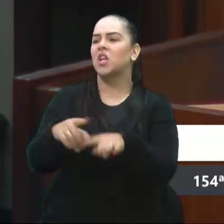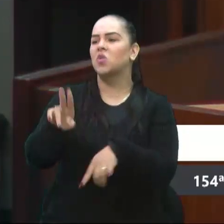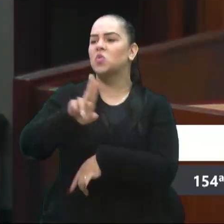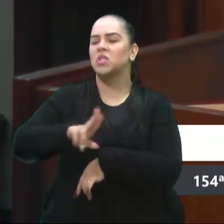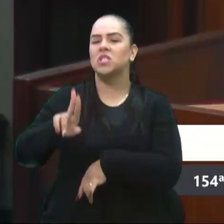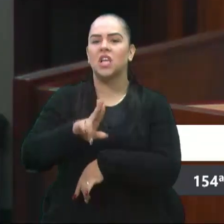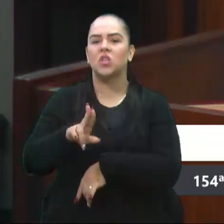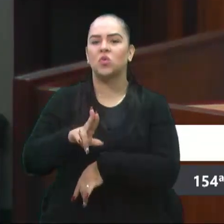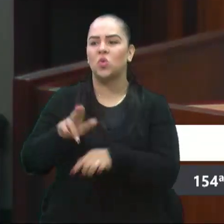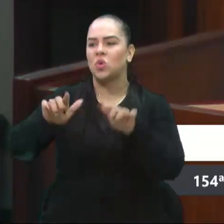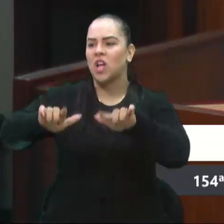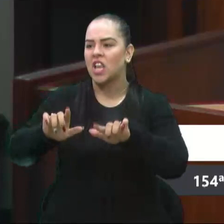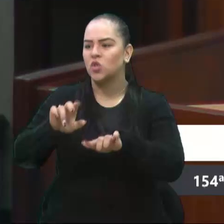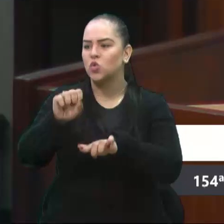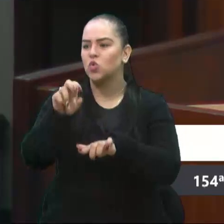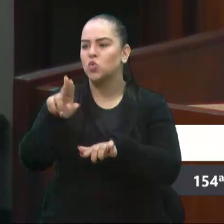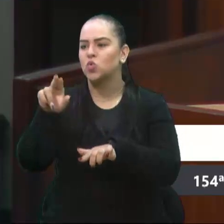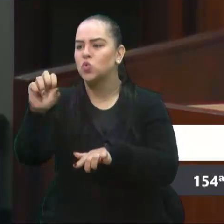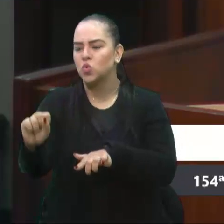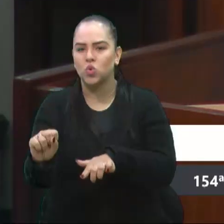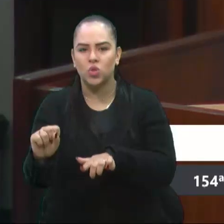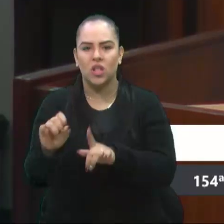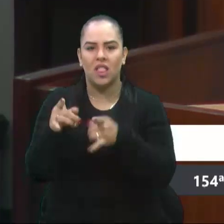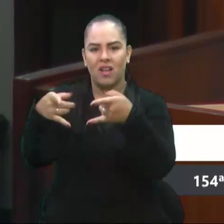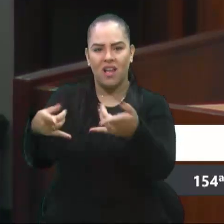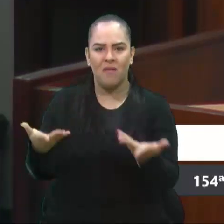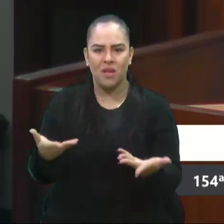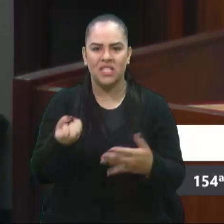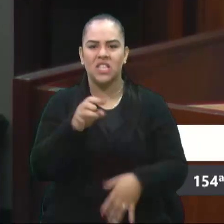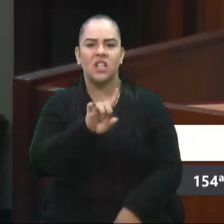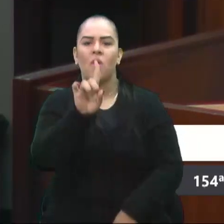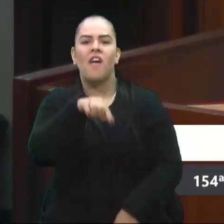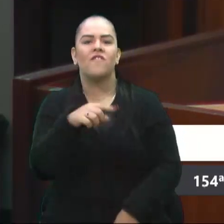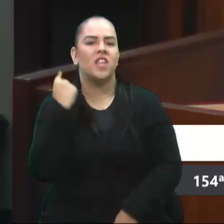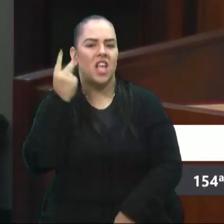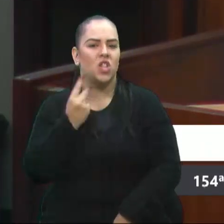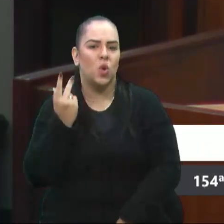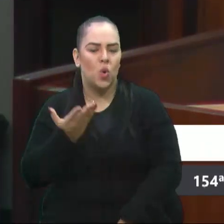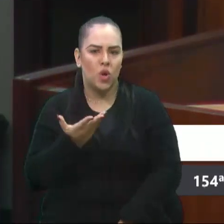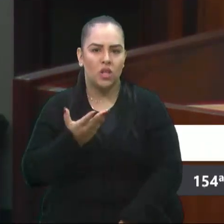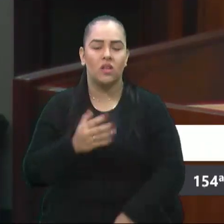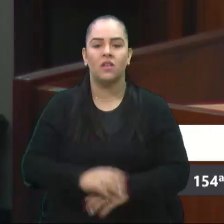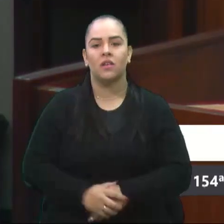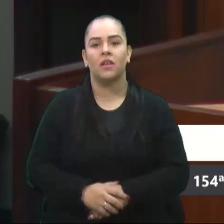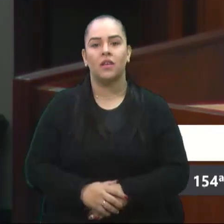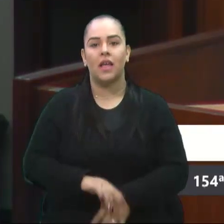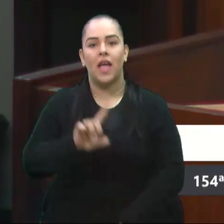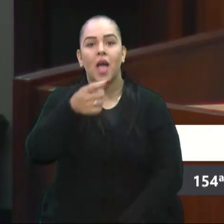leito de SUS. Ah, porque está não sei o que lá. Se não fosse vereadora, não seria. Que bom.